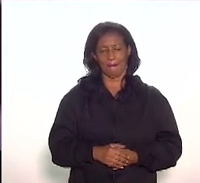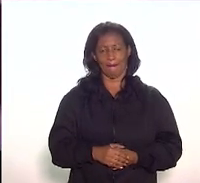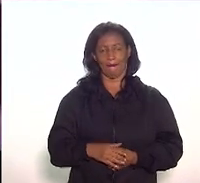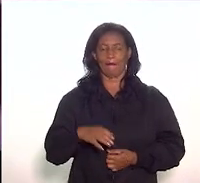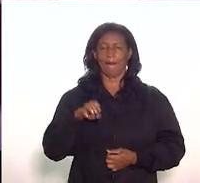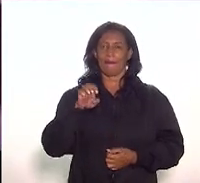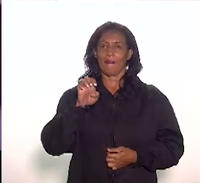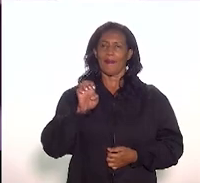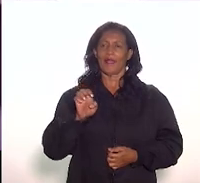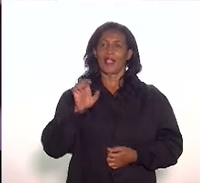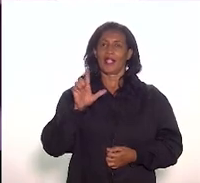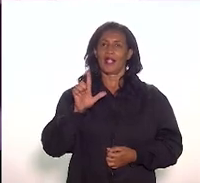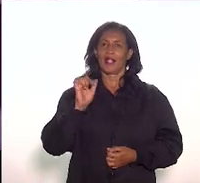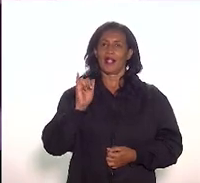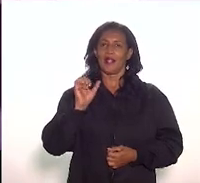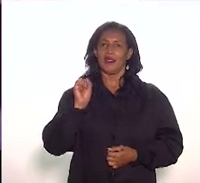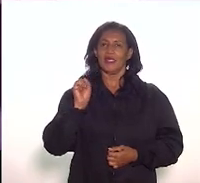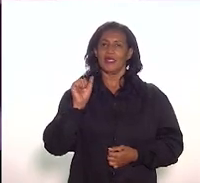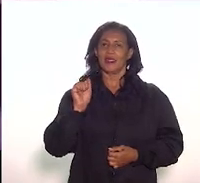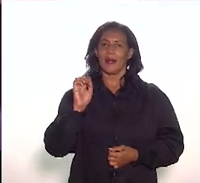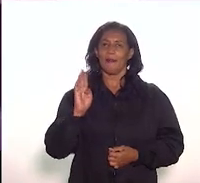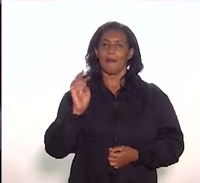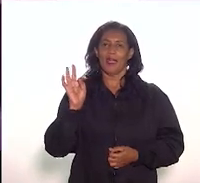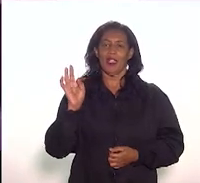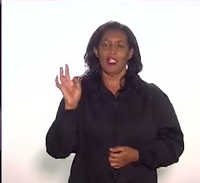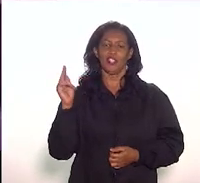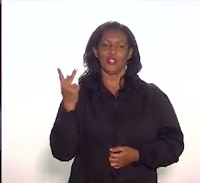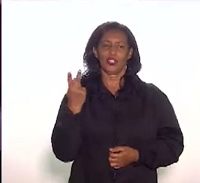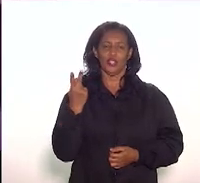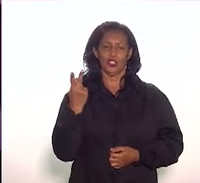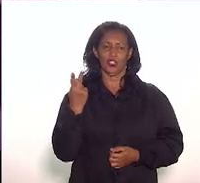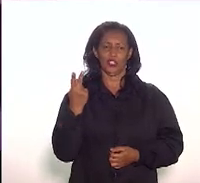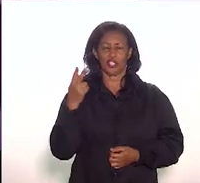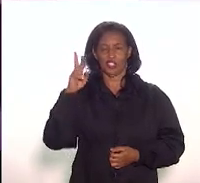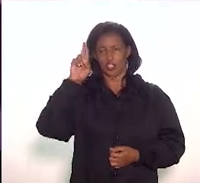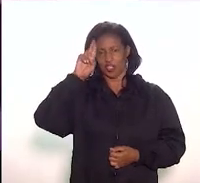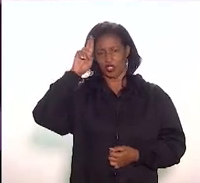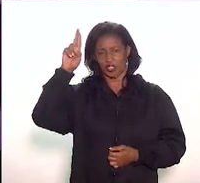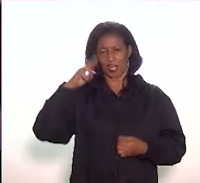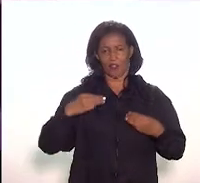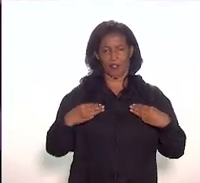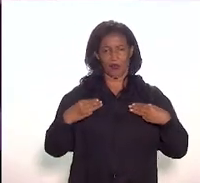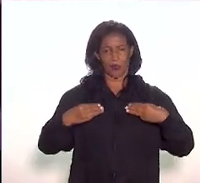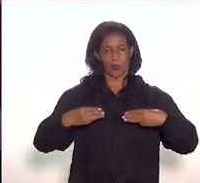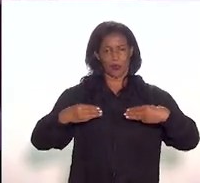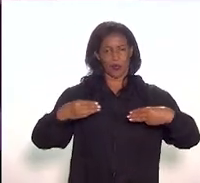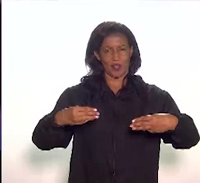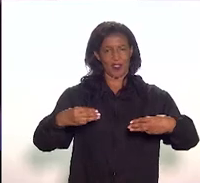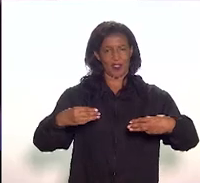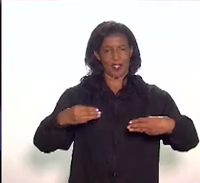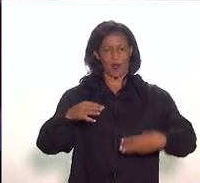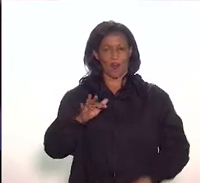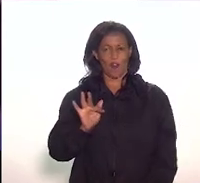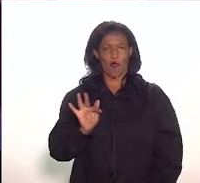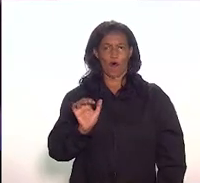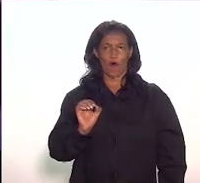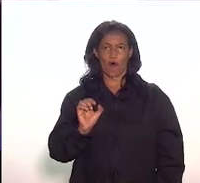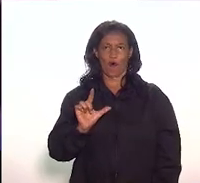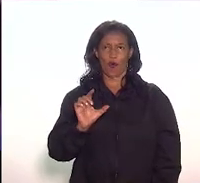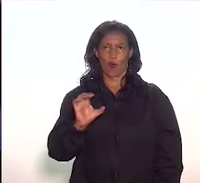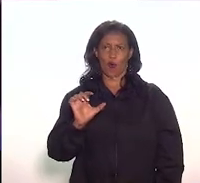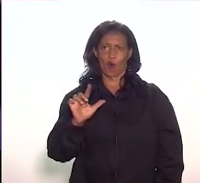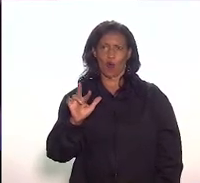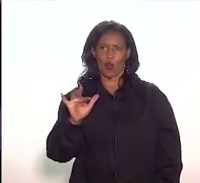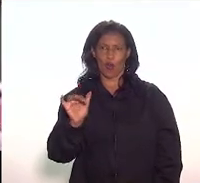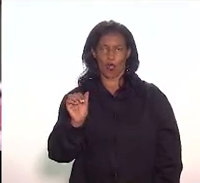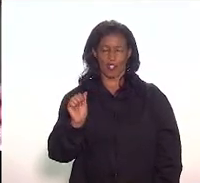Elizabeth Pouji, que é chefe do Museu do Folclore. Elizabeth, a palavra é com você.